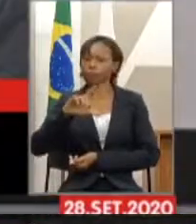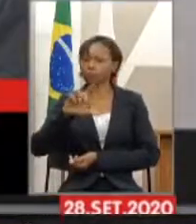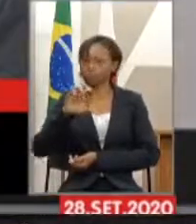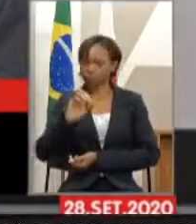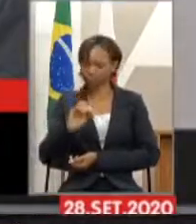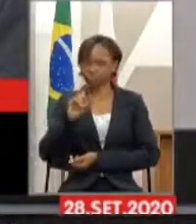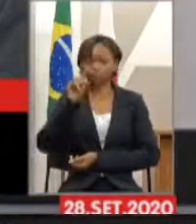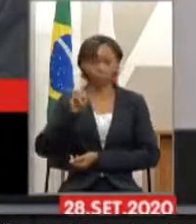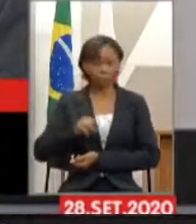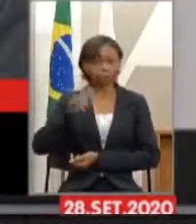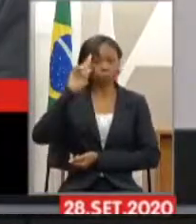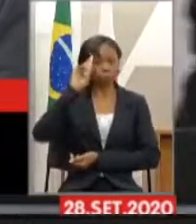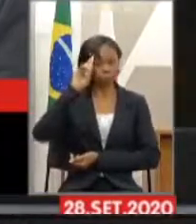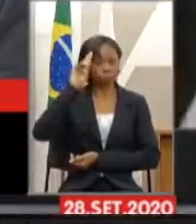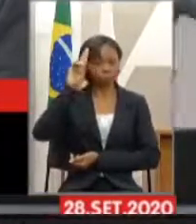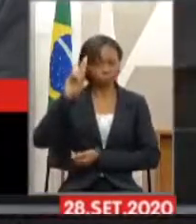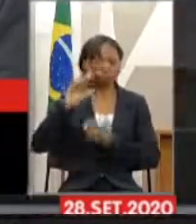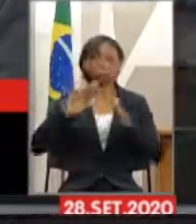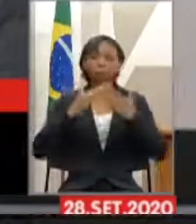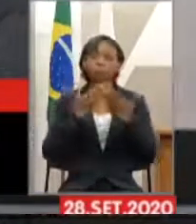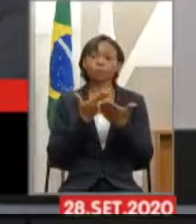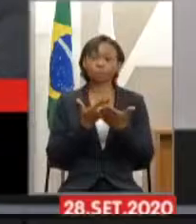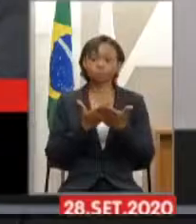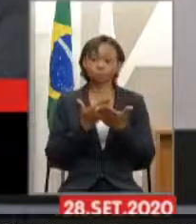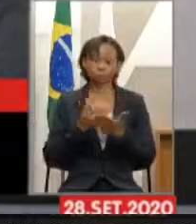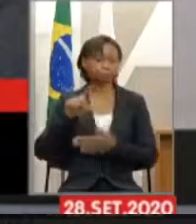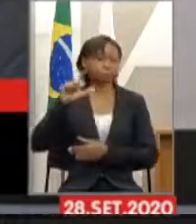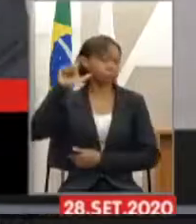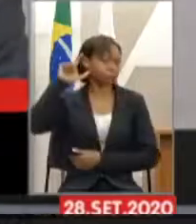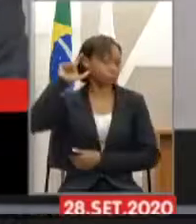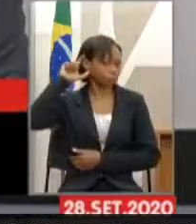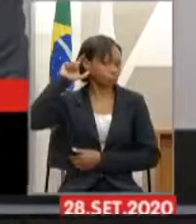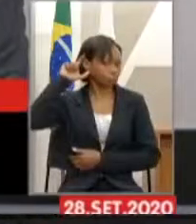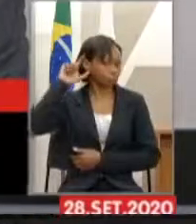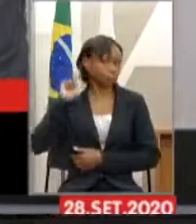da Escola Estadual de Educação Especial Francisco Salles.